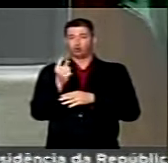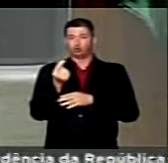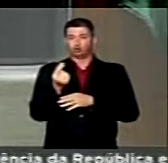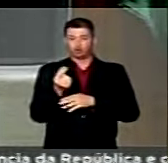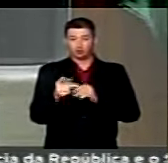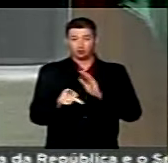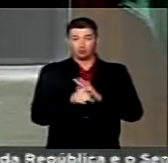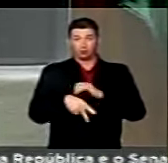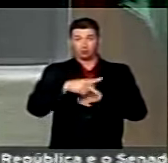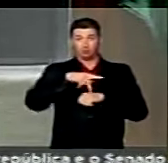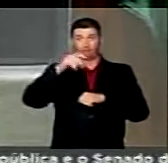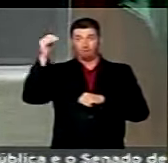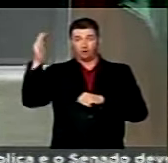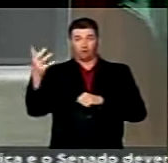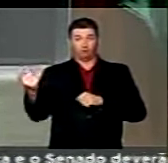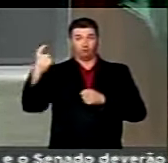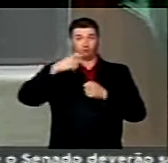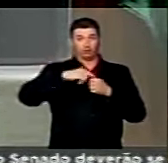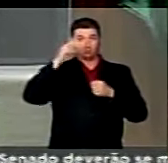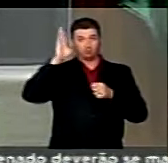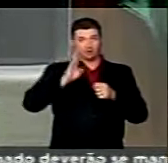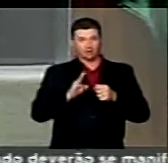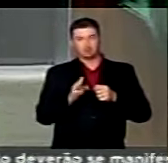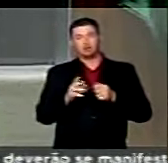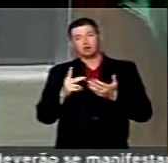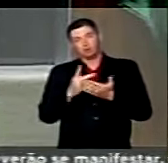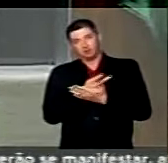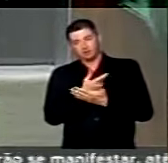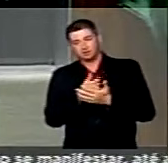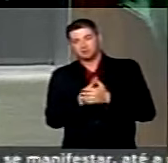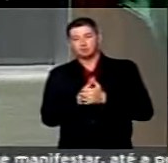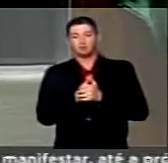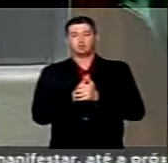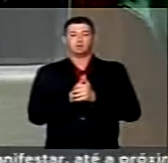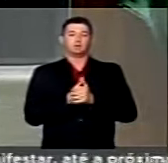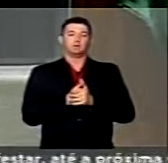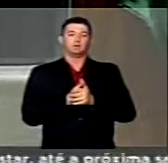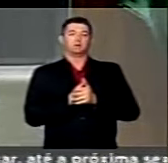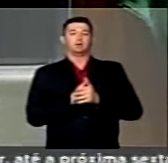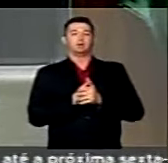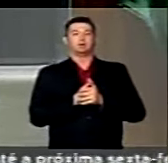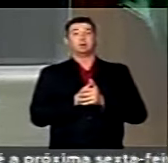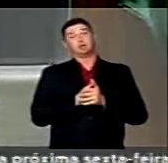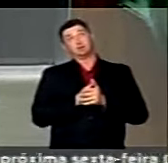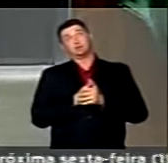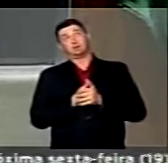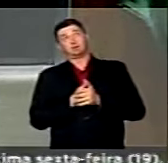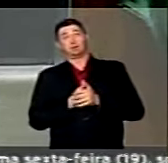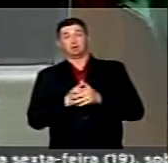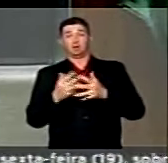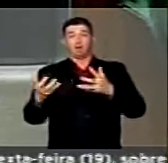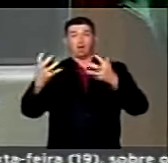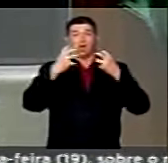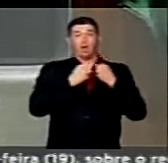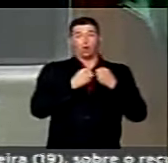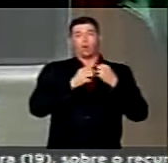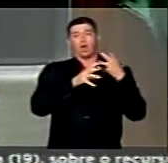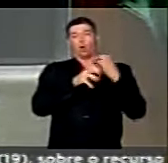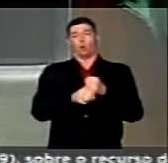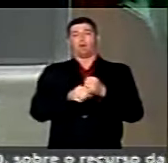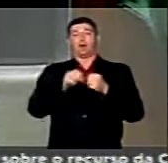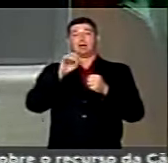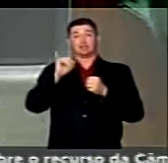do exterior, que foram feitos e que devem ser repatriados se